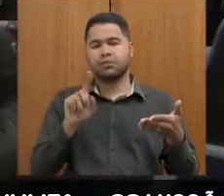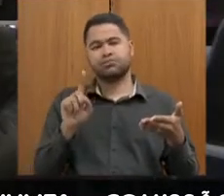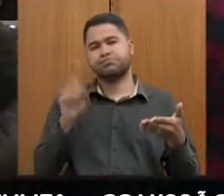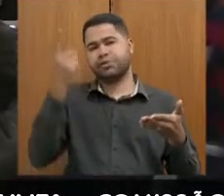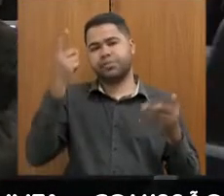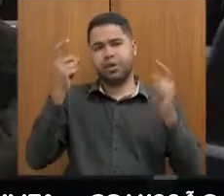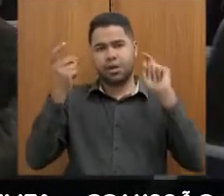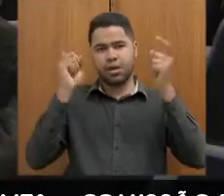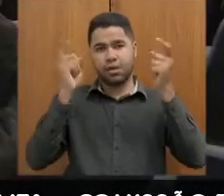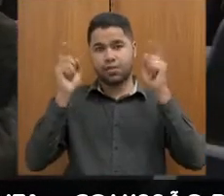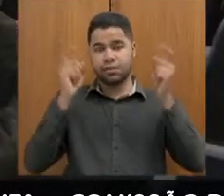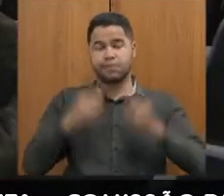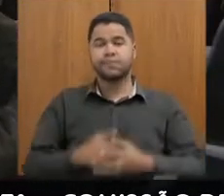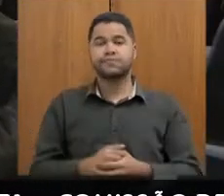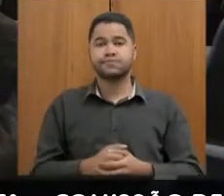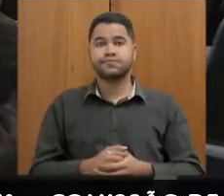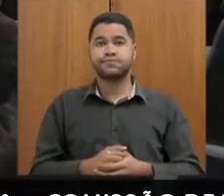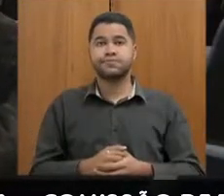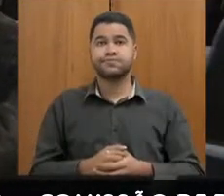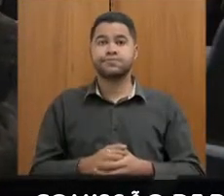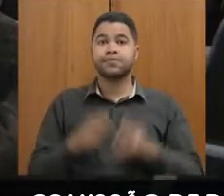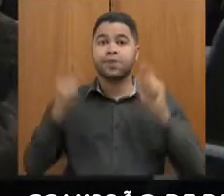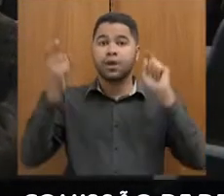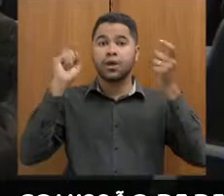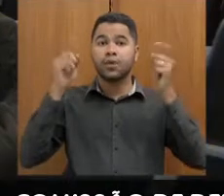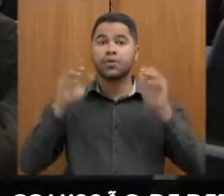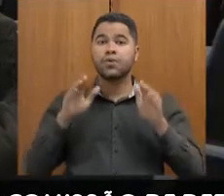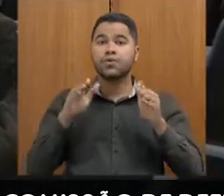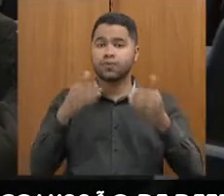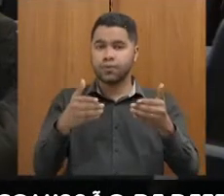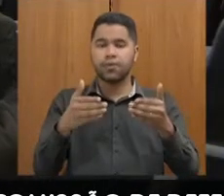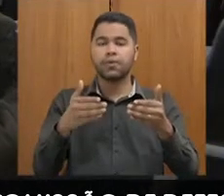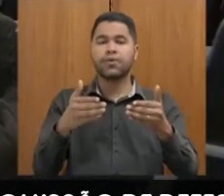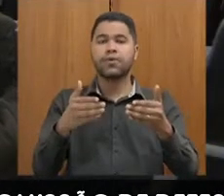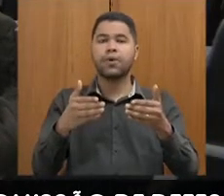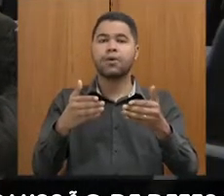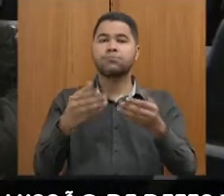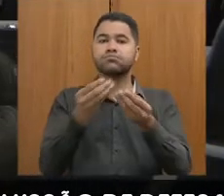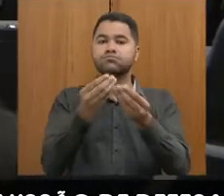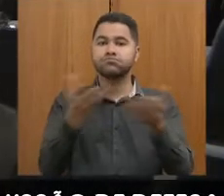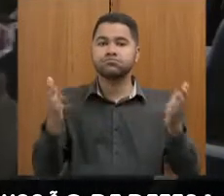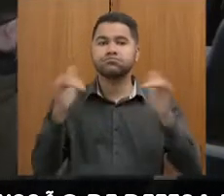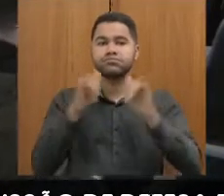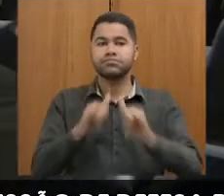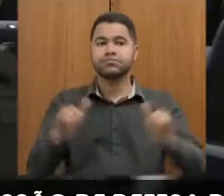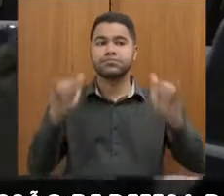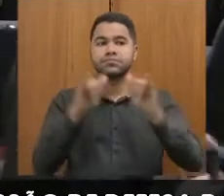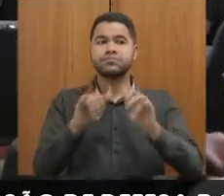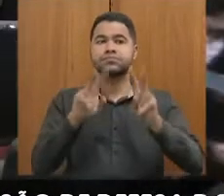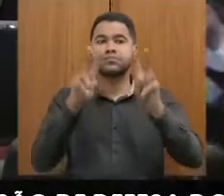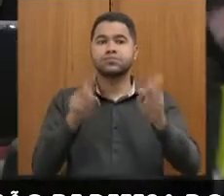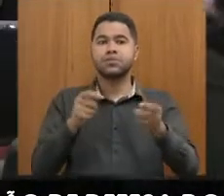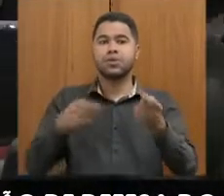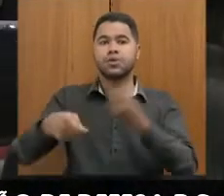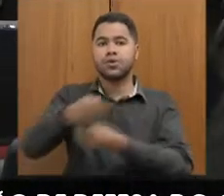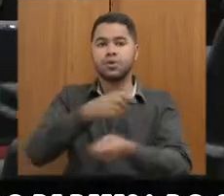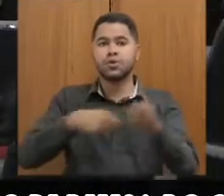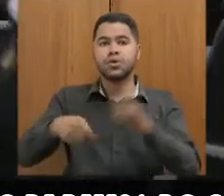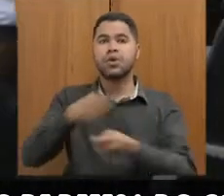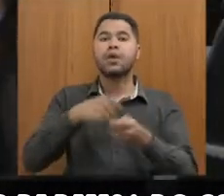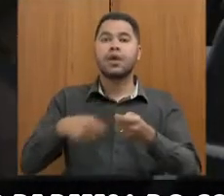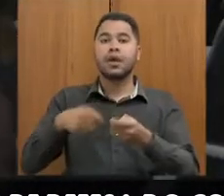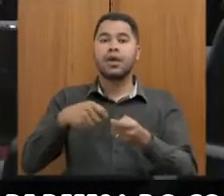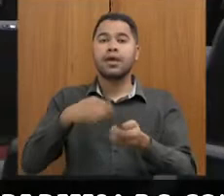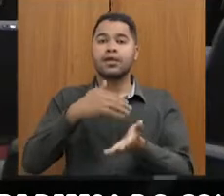comissões nessa sessão legislativa. Essa reunião se destina a prestar informações sobre a gestão da Secretaria da Fazenda em